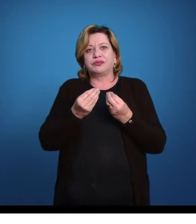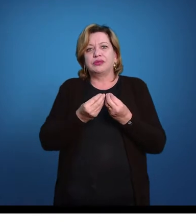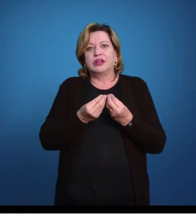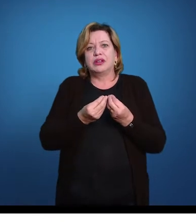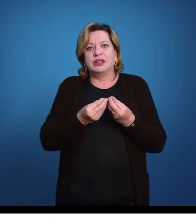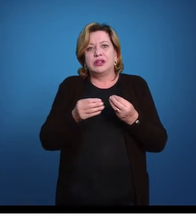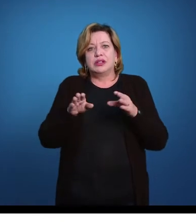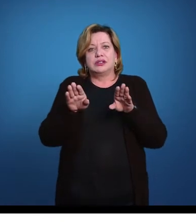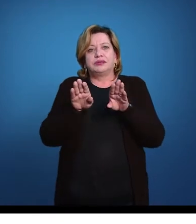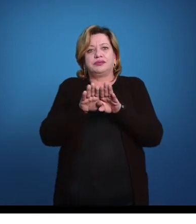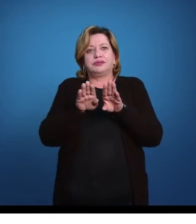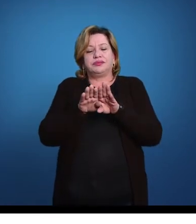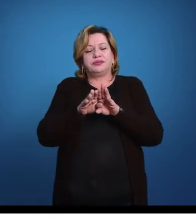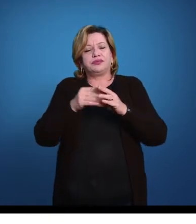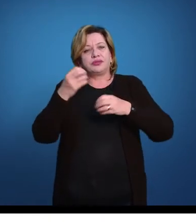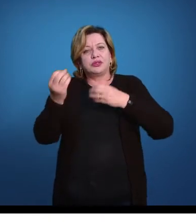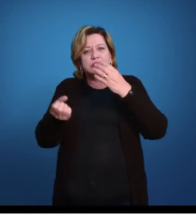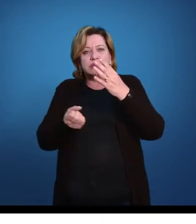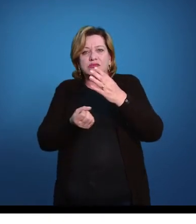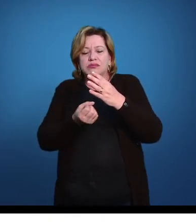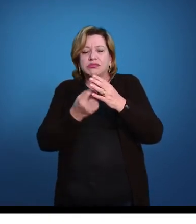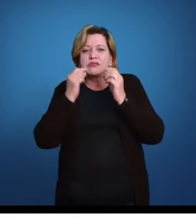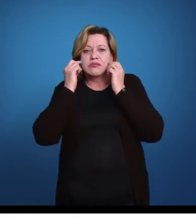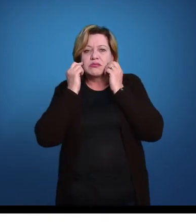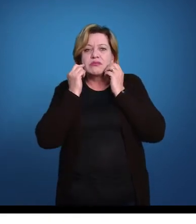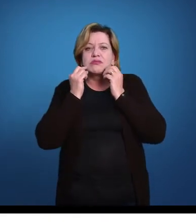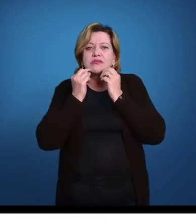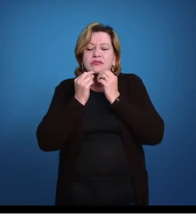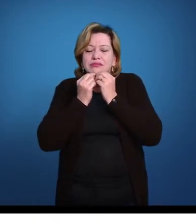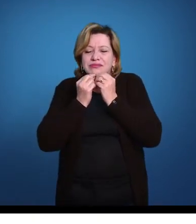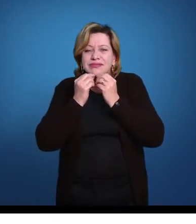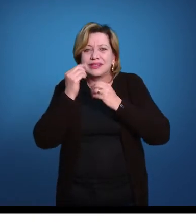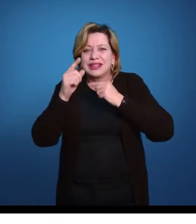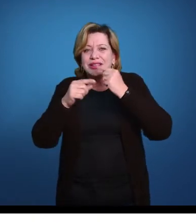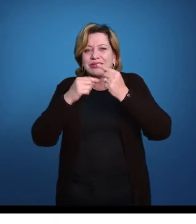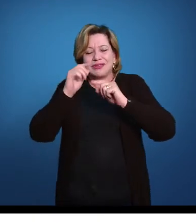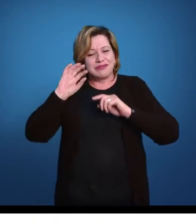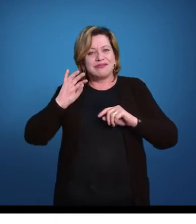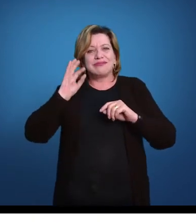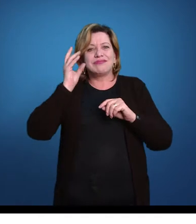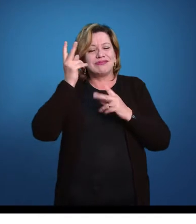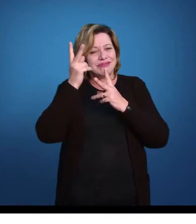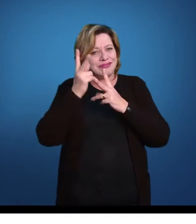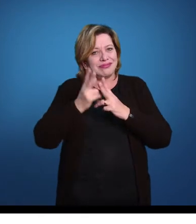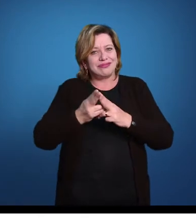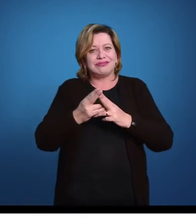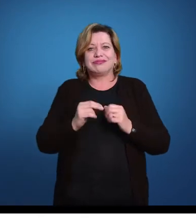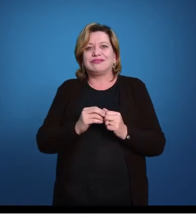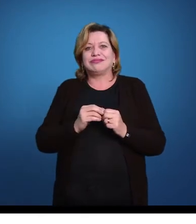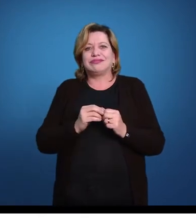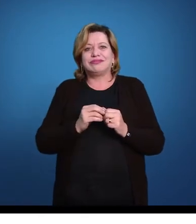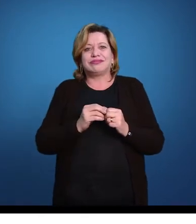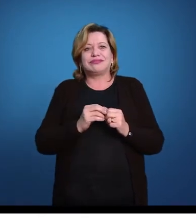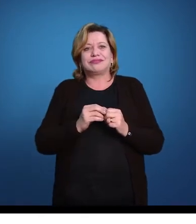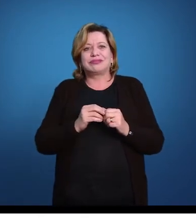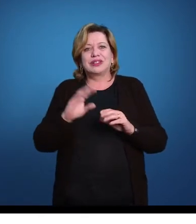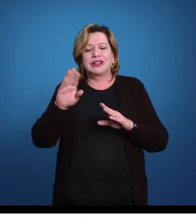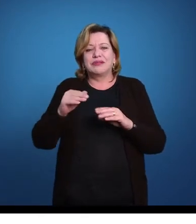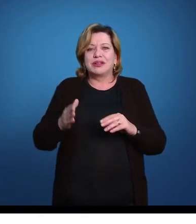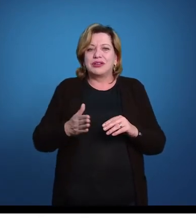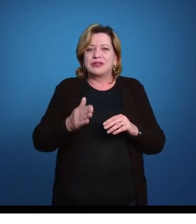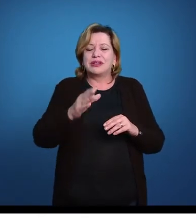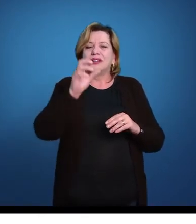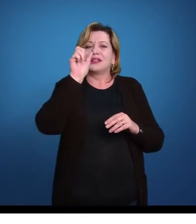no surgimento da mandíbula, mas é o mesmo tipo de situação que acontece aqui. E os peixes